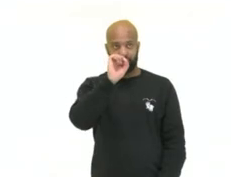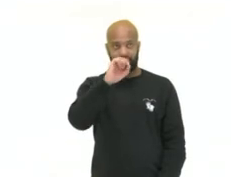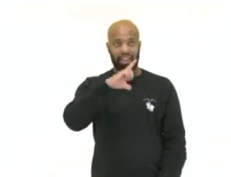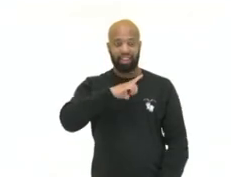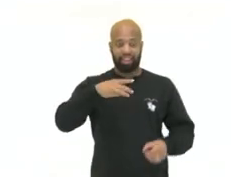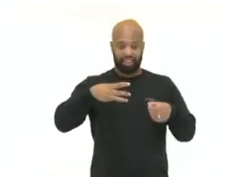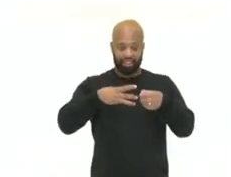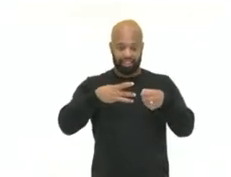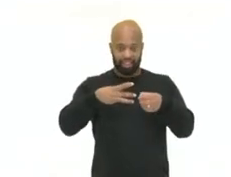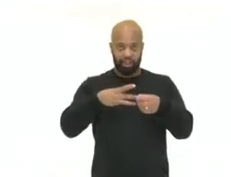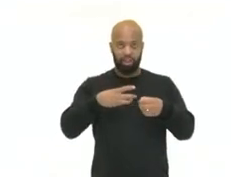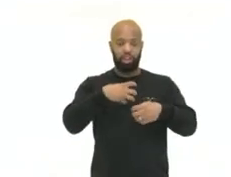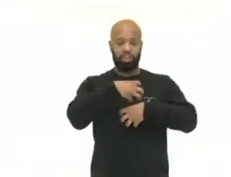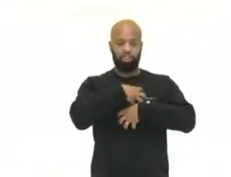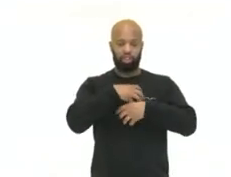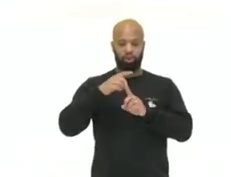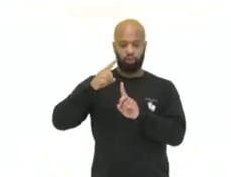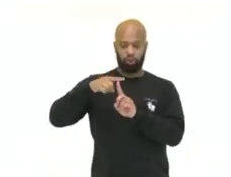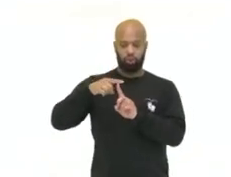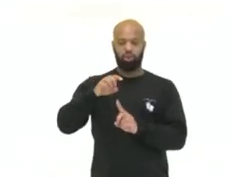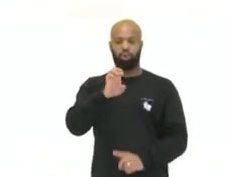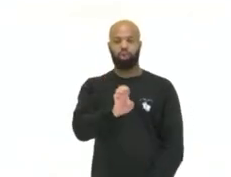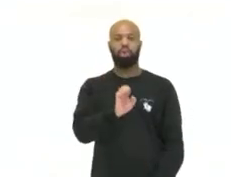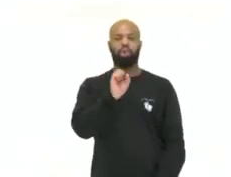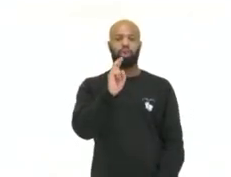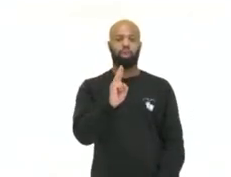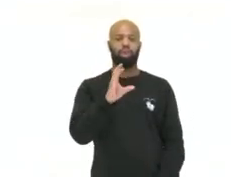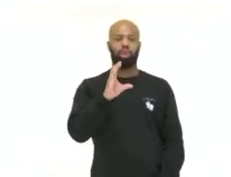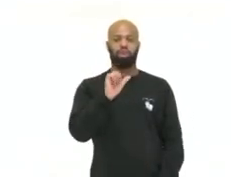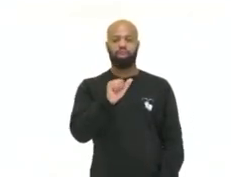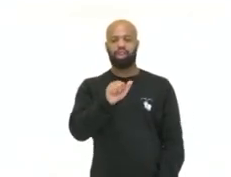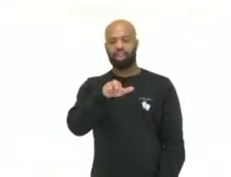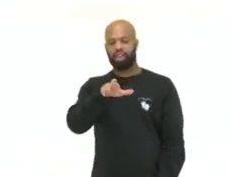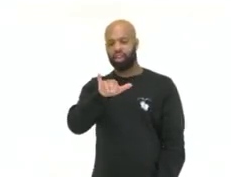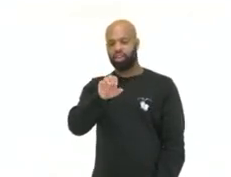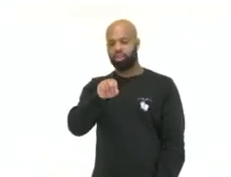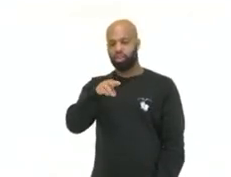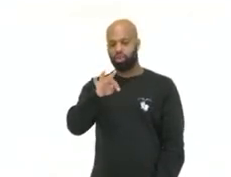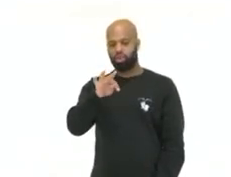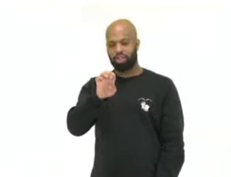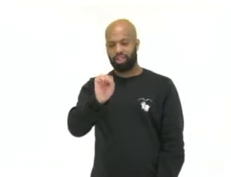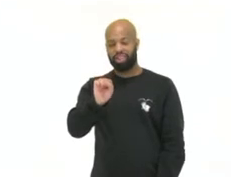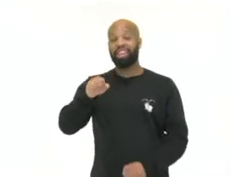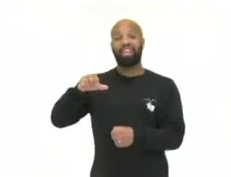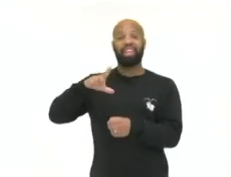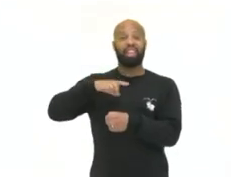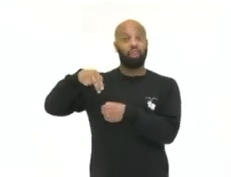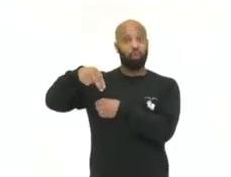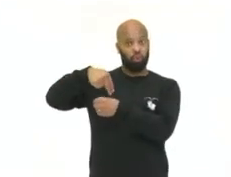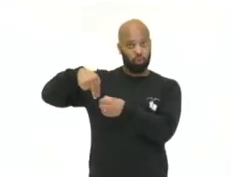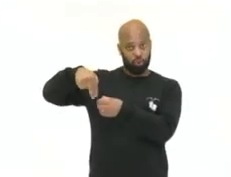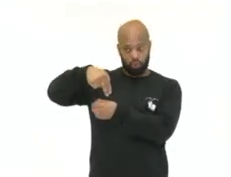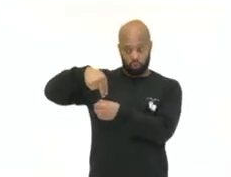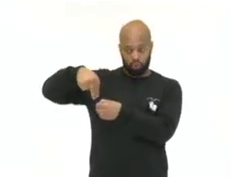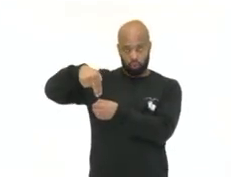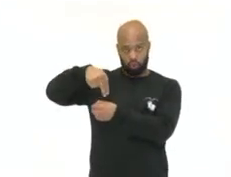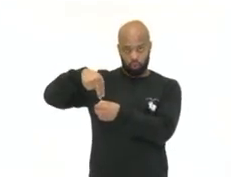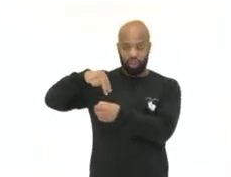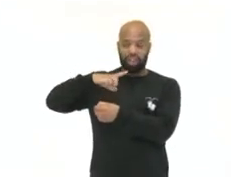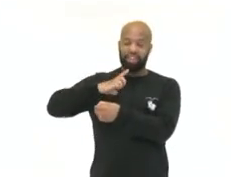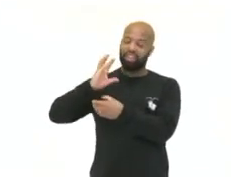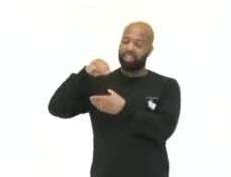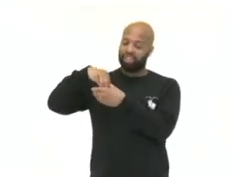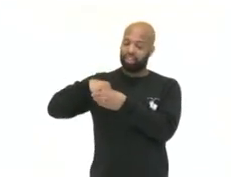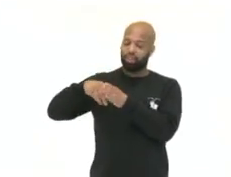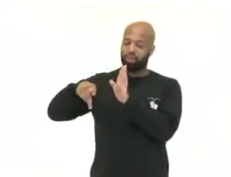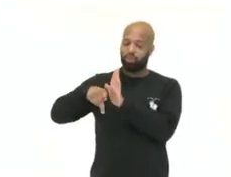células eucariontes. Somente nas células eucariontes que temos núcleo. Dentro